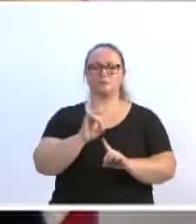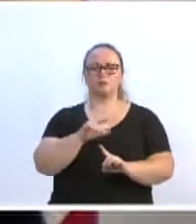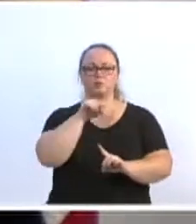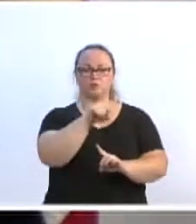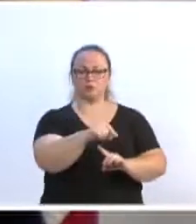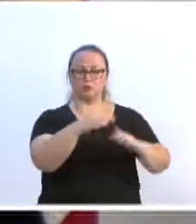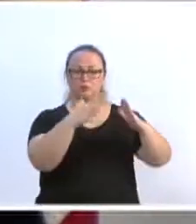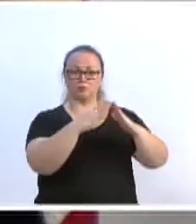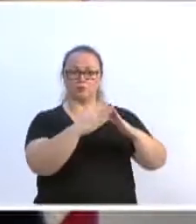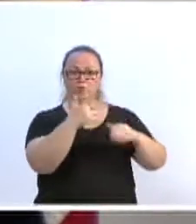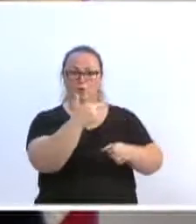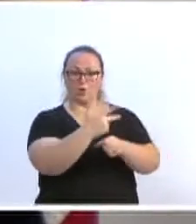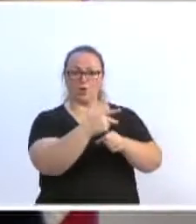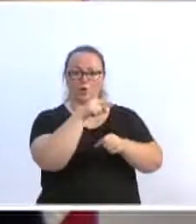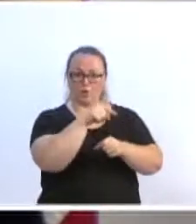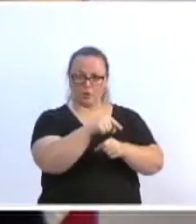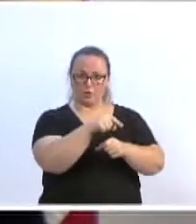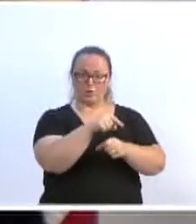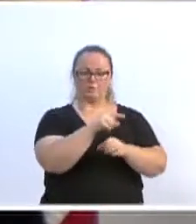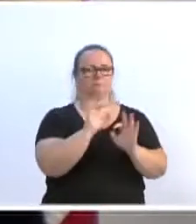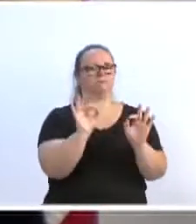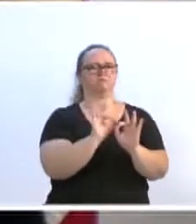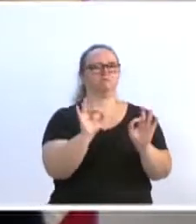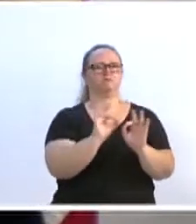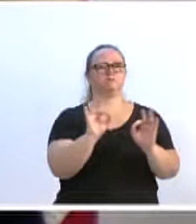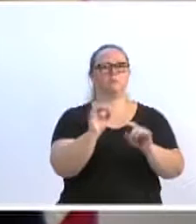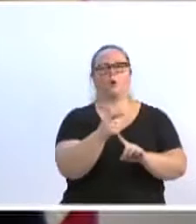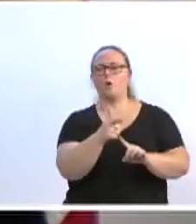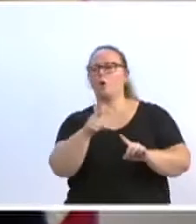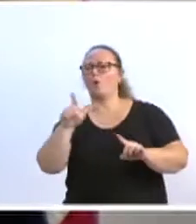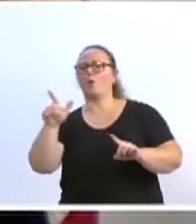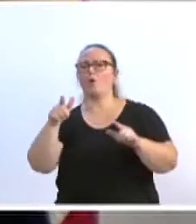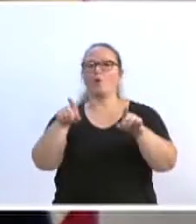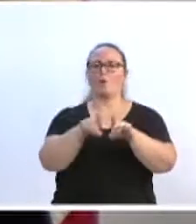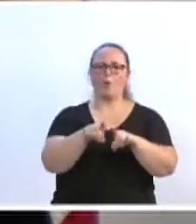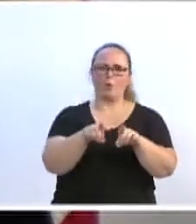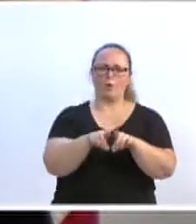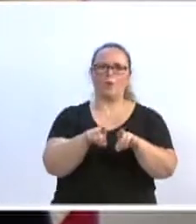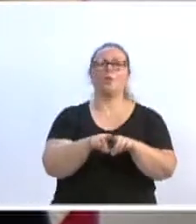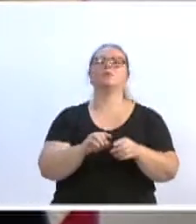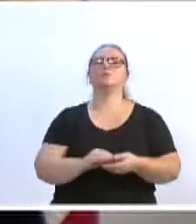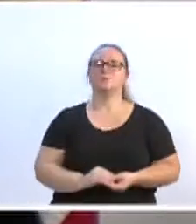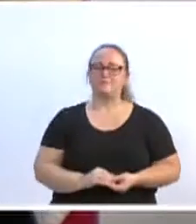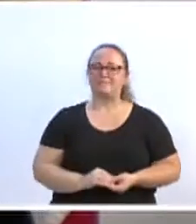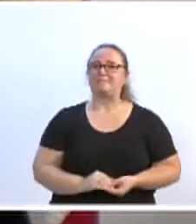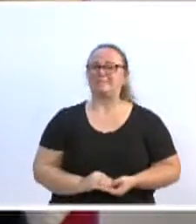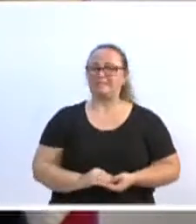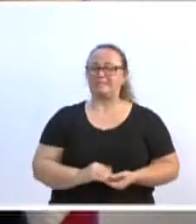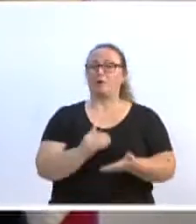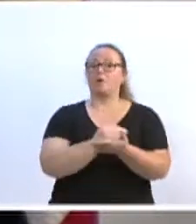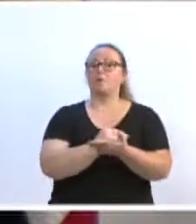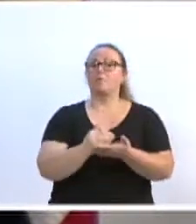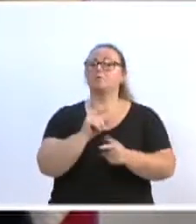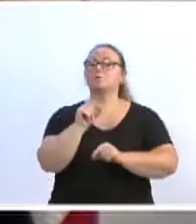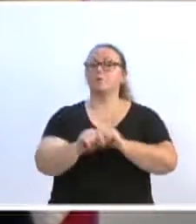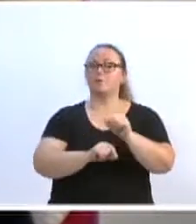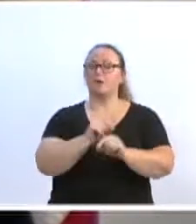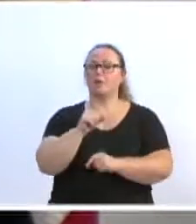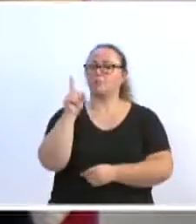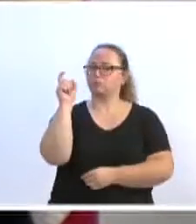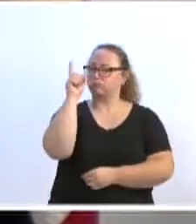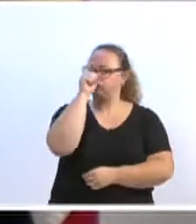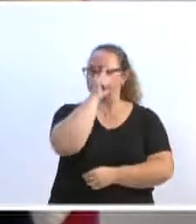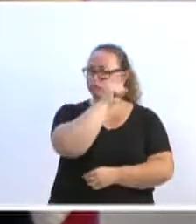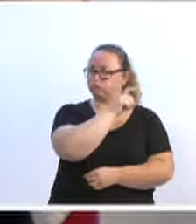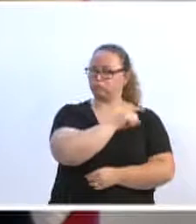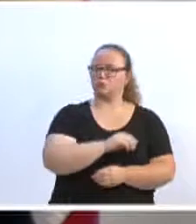Amanhecer, todas as casas de idosos em Blumenau estão tendo uma grande dificuldade, líder do governo. Eu acho que